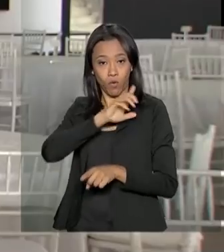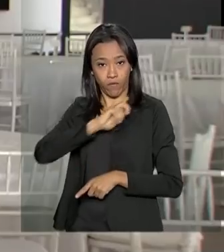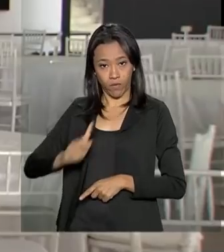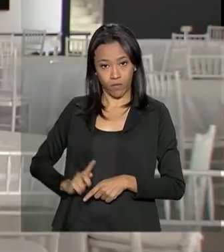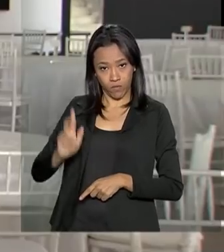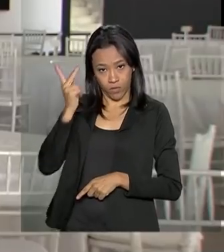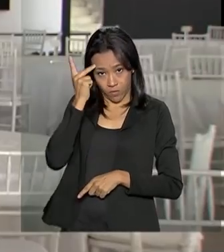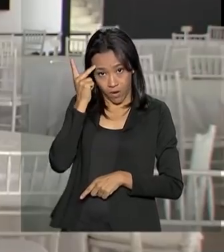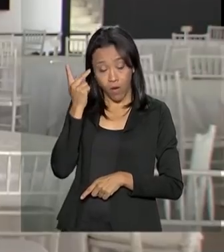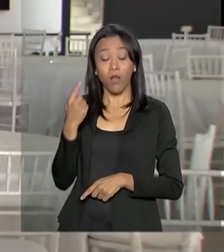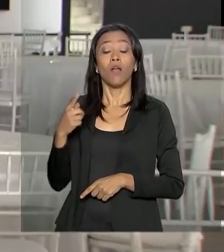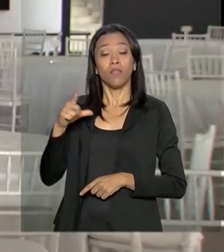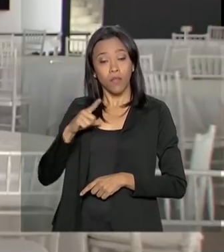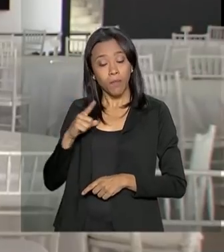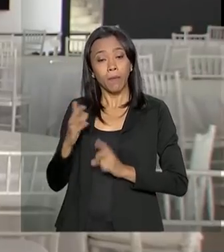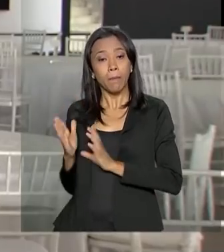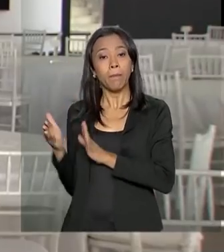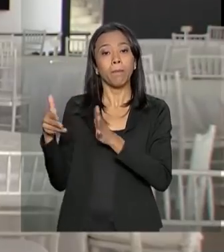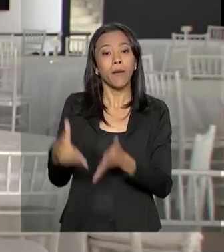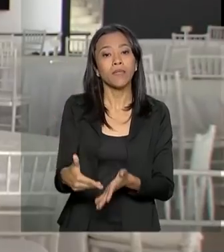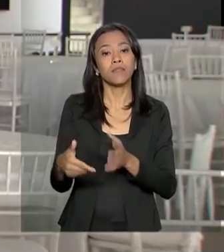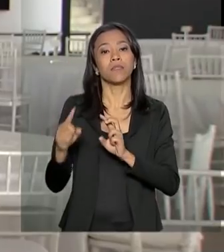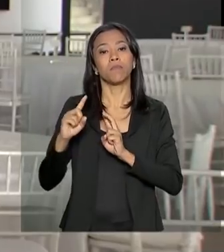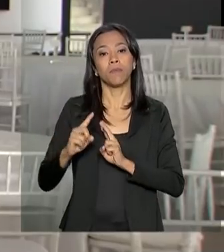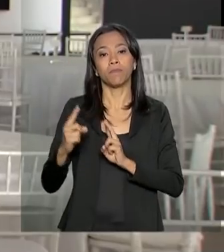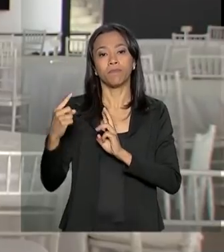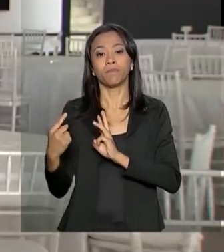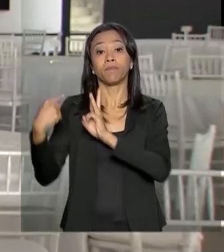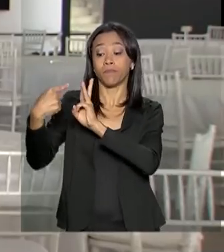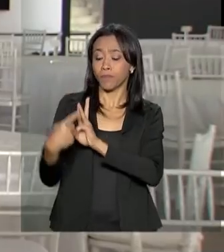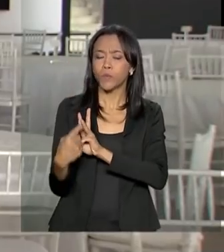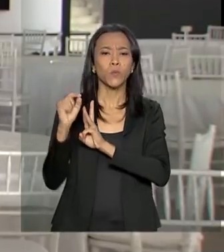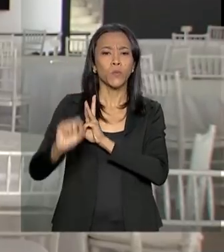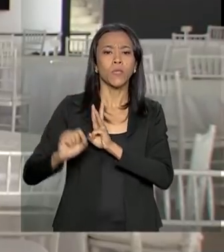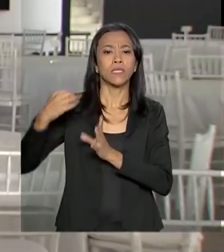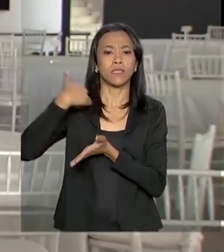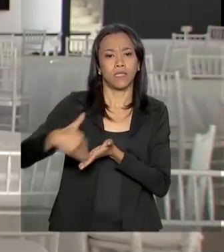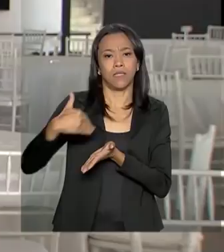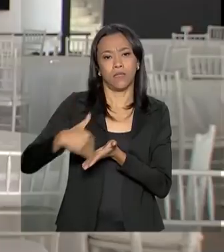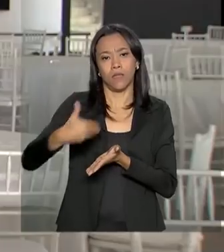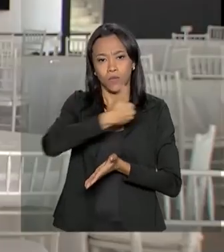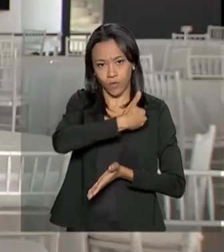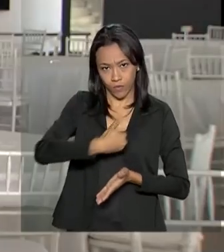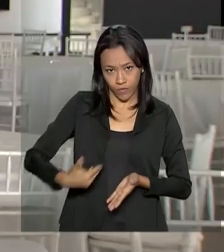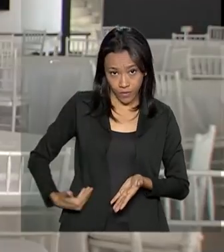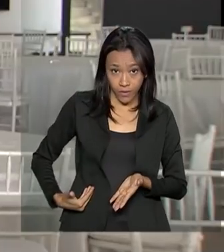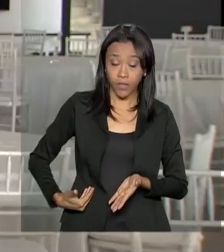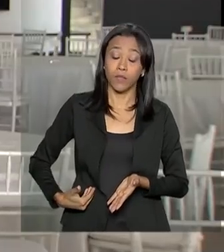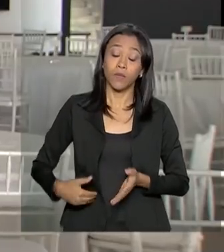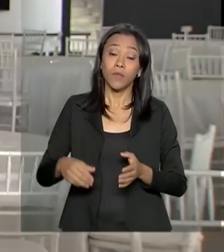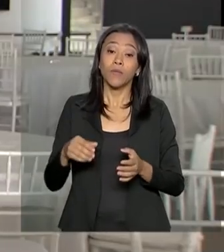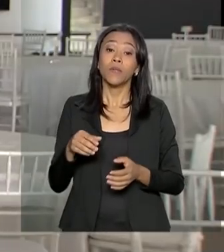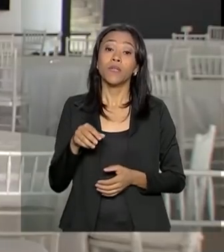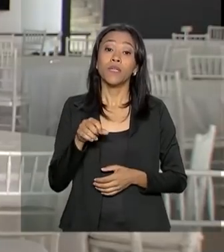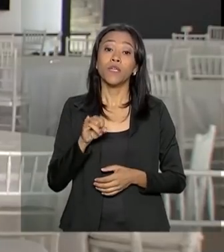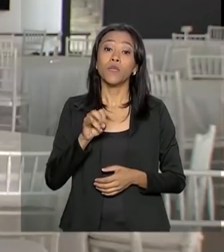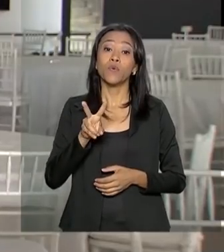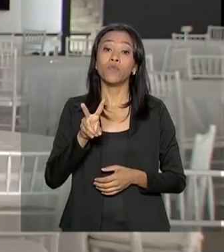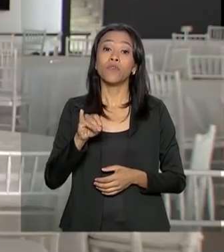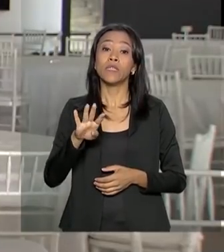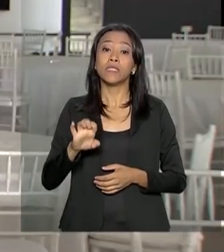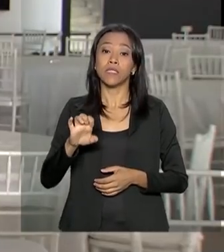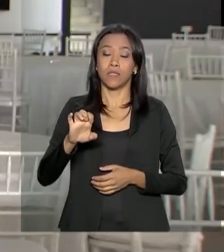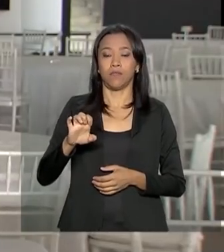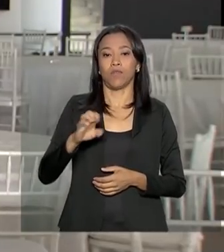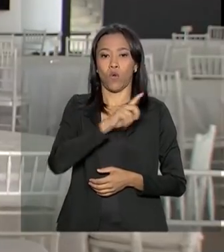participam desta solenidade o secretário de governo e vice-governador de São Paulo, Rodrigo